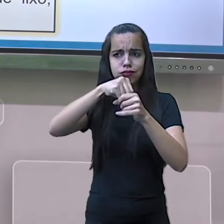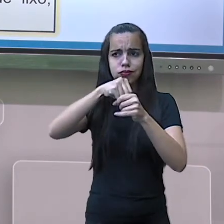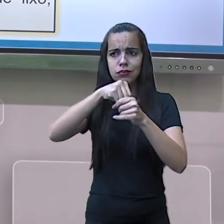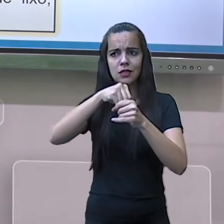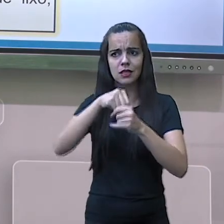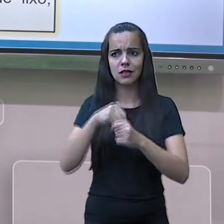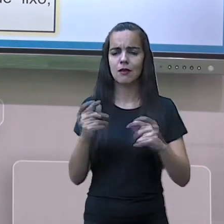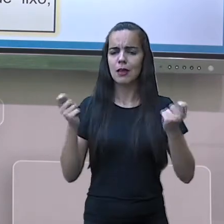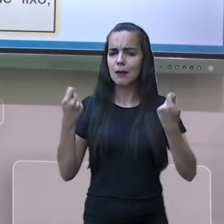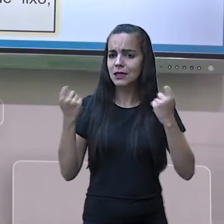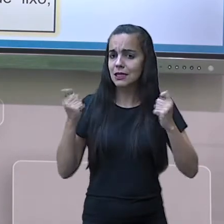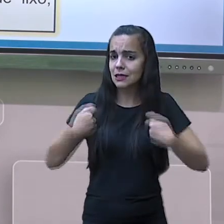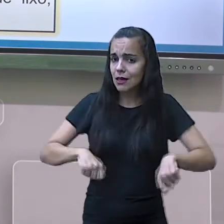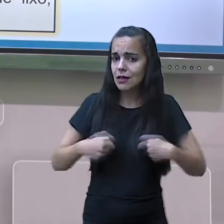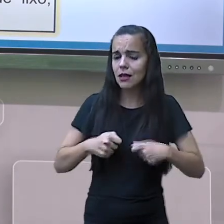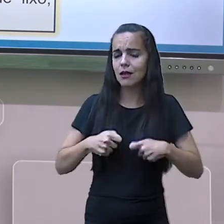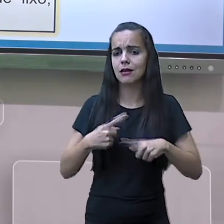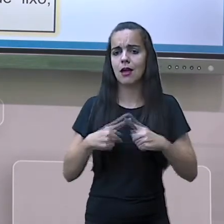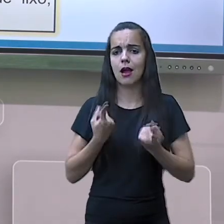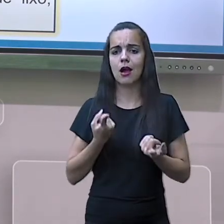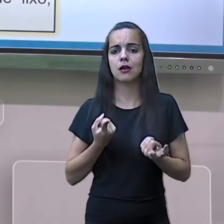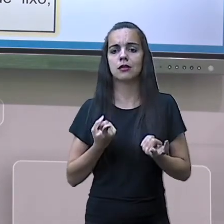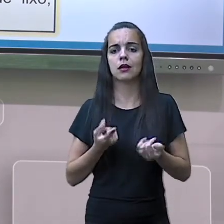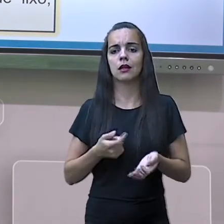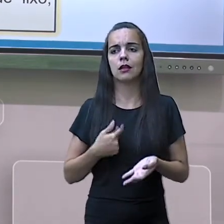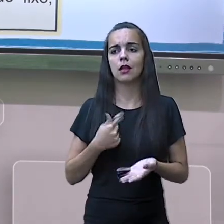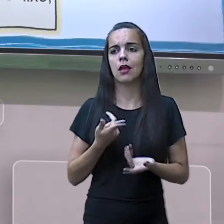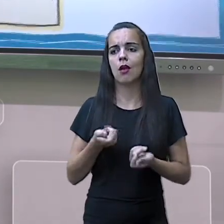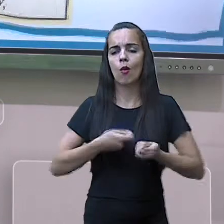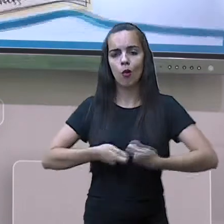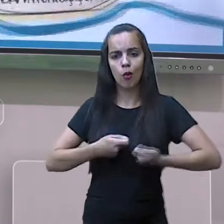necessidade básica de uma população.